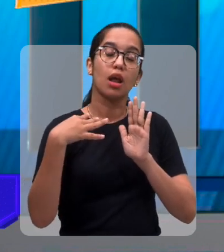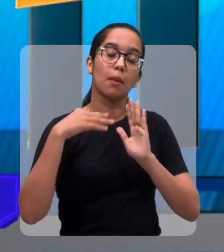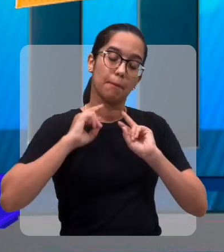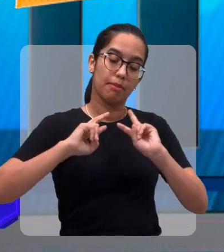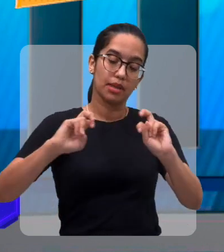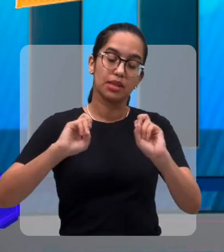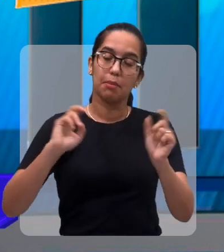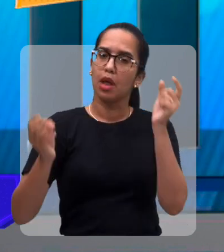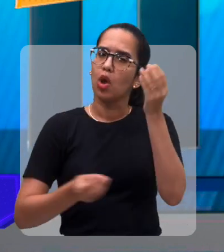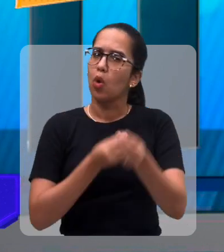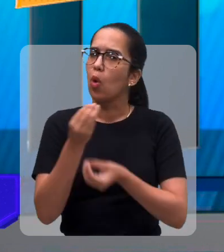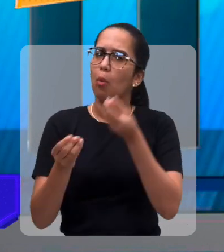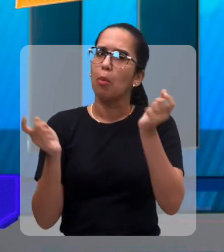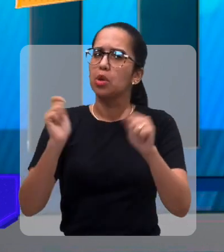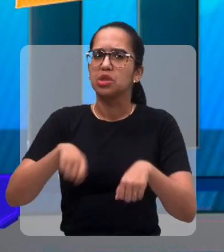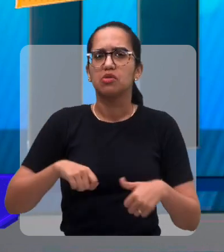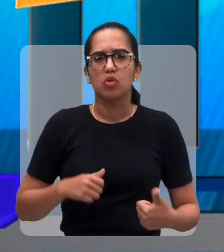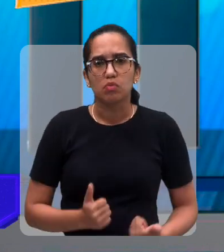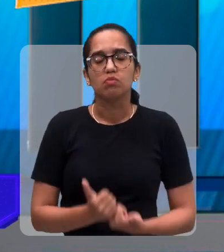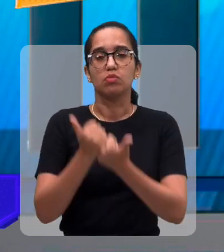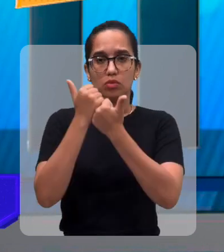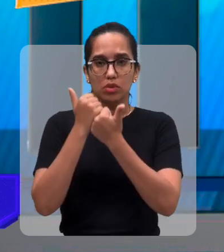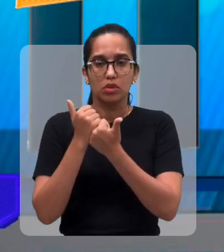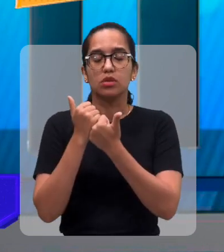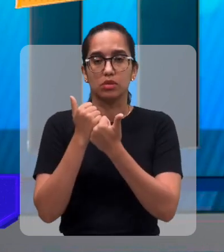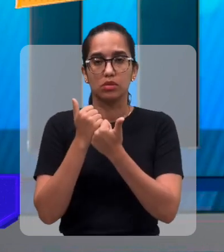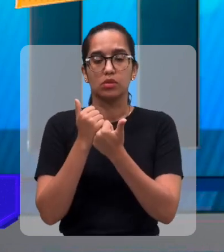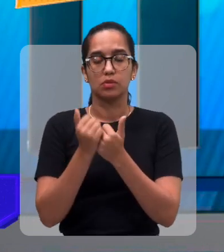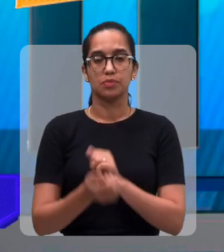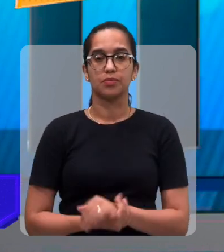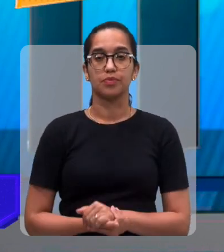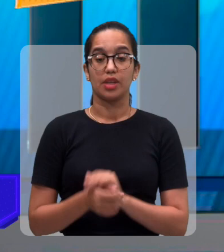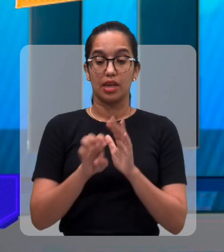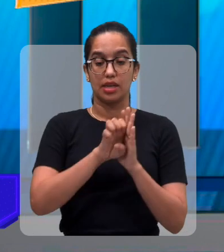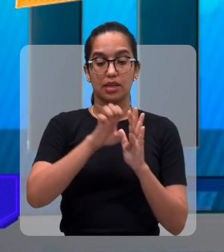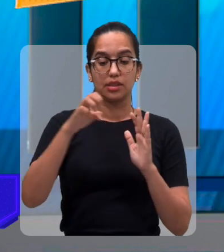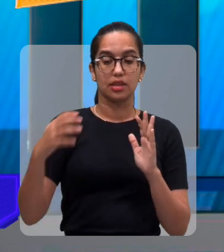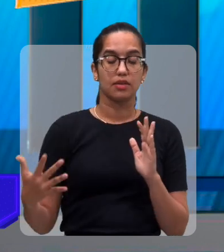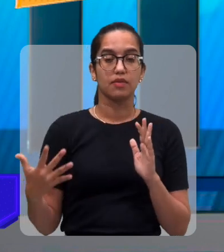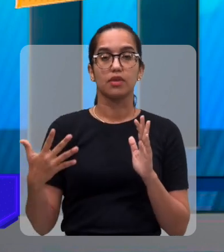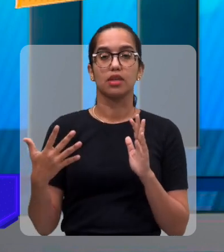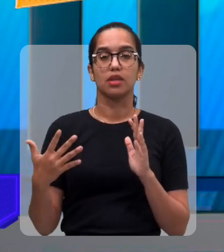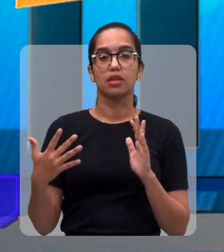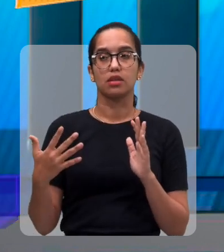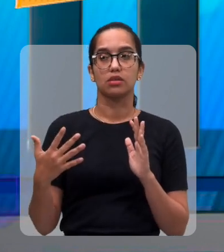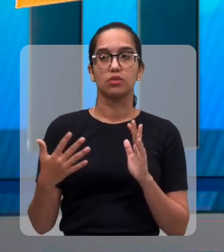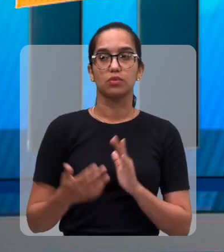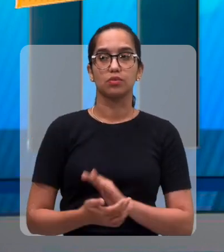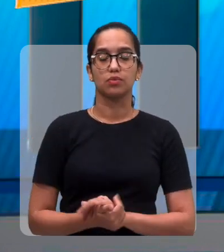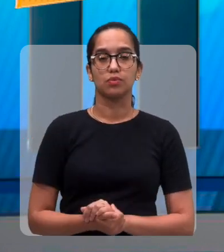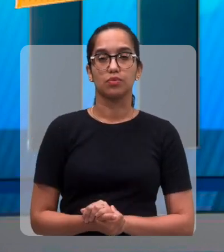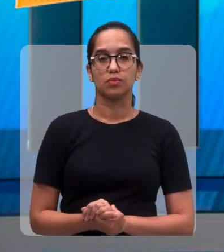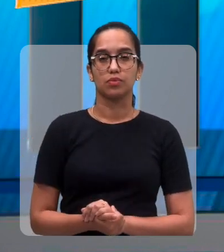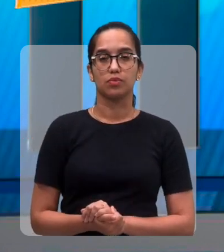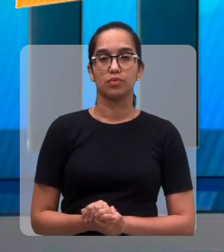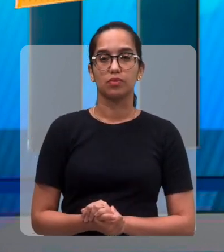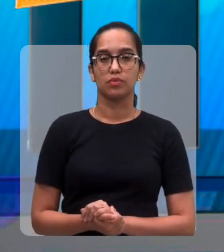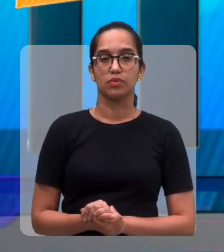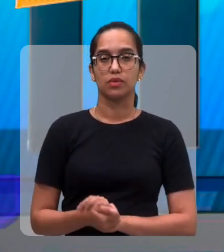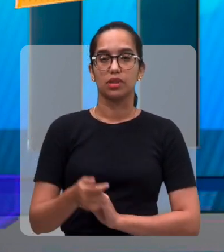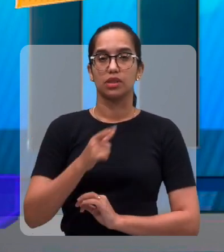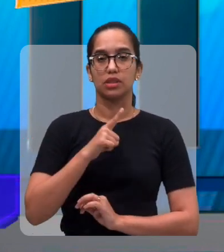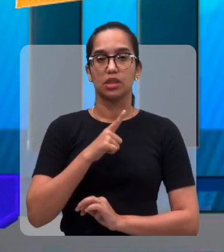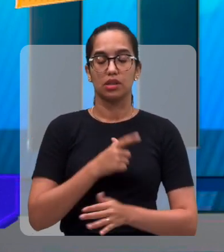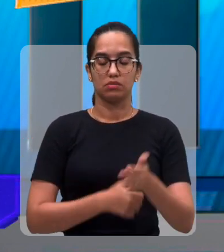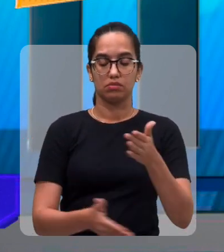possa mostrar para as pessoas exatamente esse evento. E esse evento, Chico, ele vai ter a